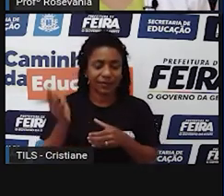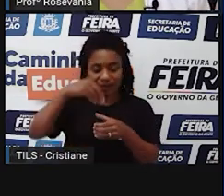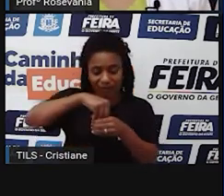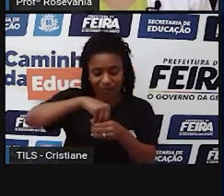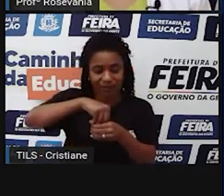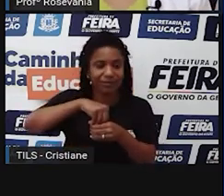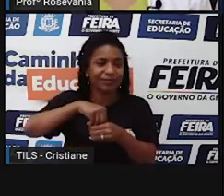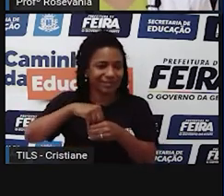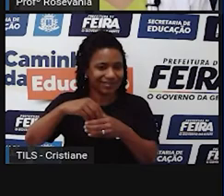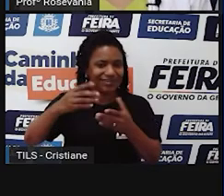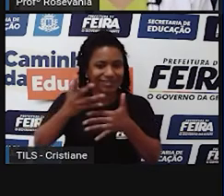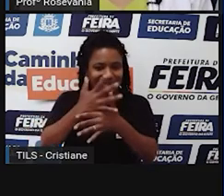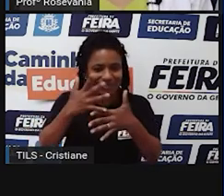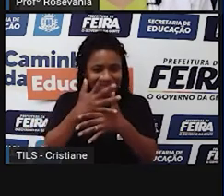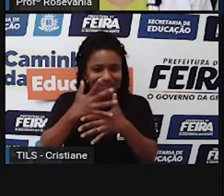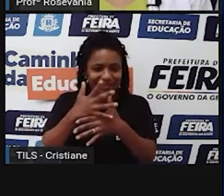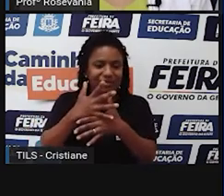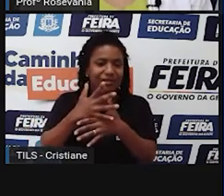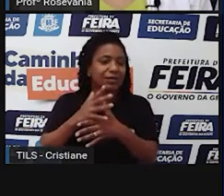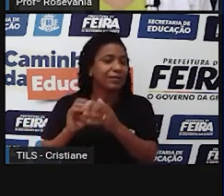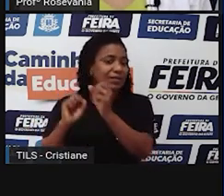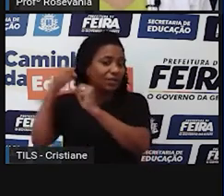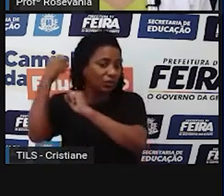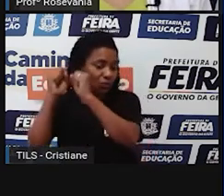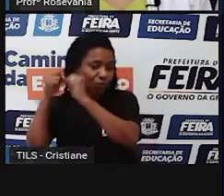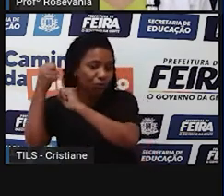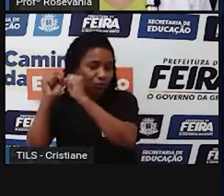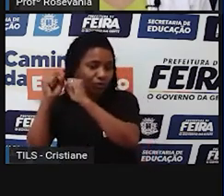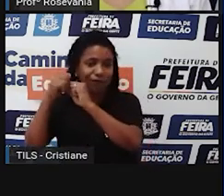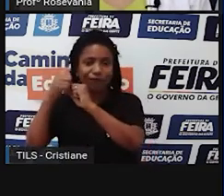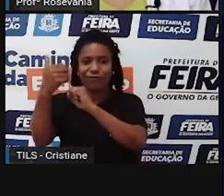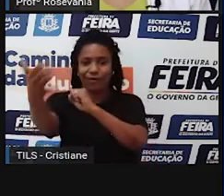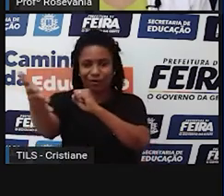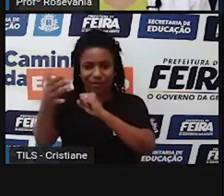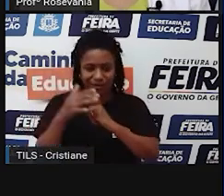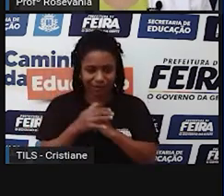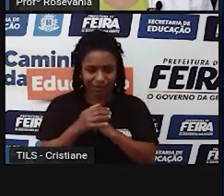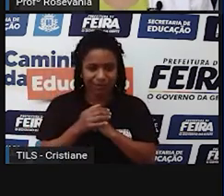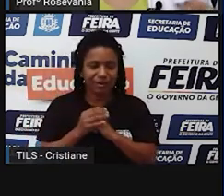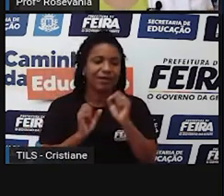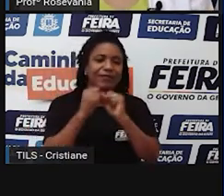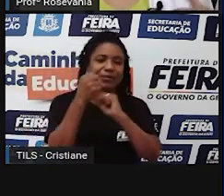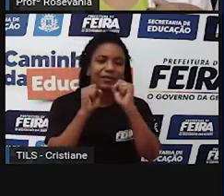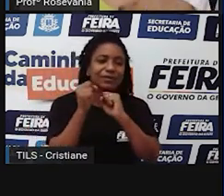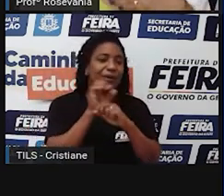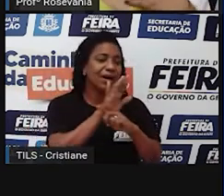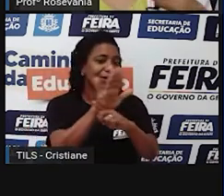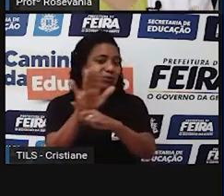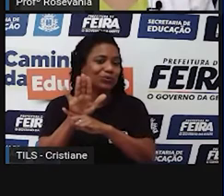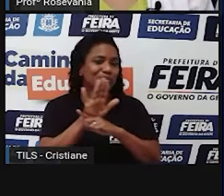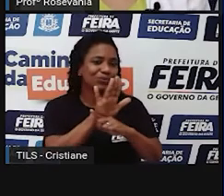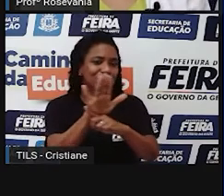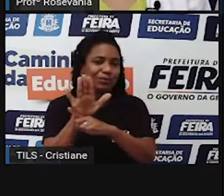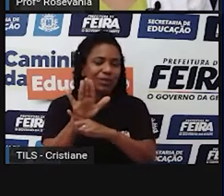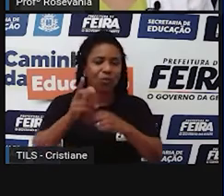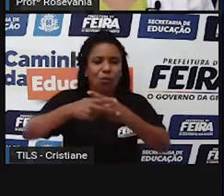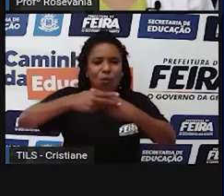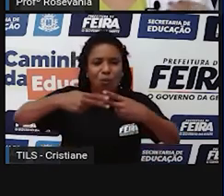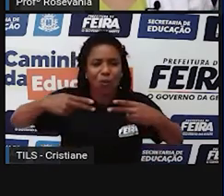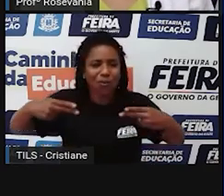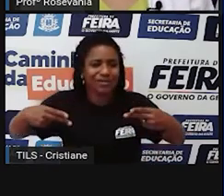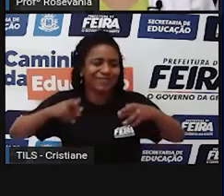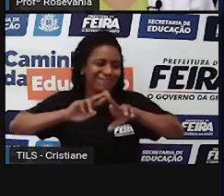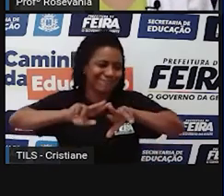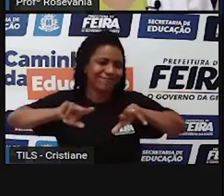do que as indústrias. Mas, de qualquer forma, esse processo de fabricação aí ajuda a gente a ter uma série de coisas, né?